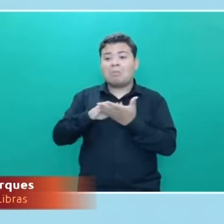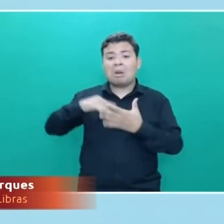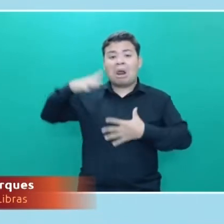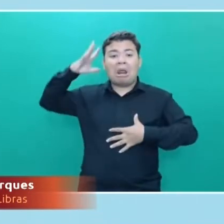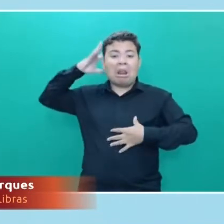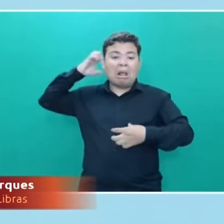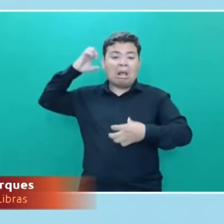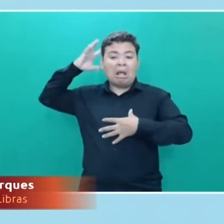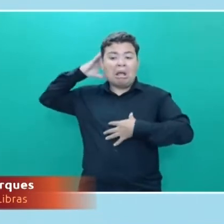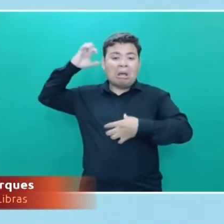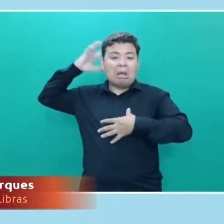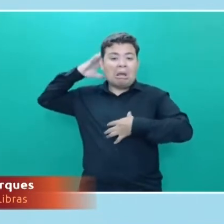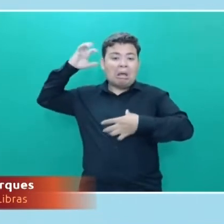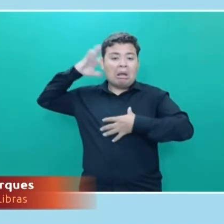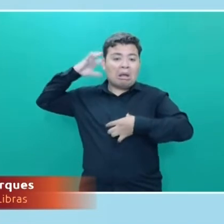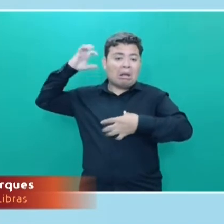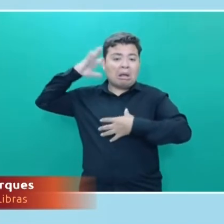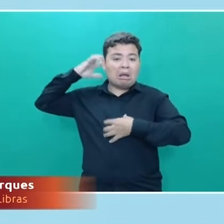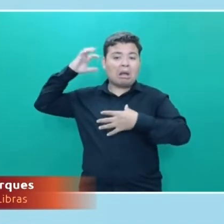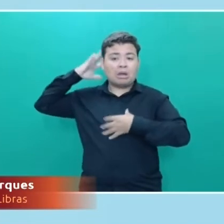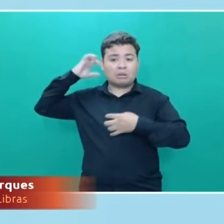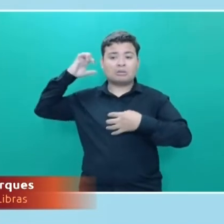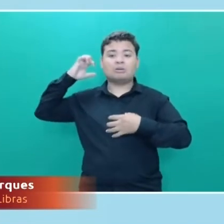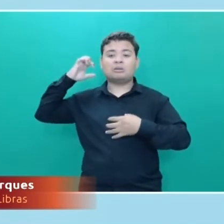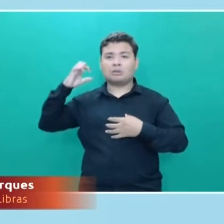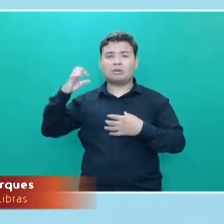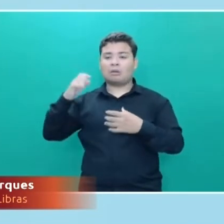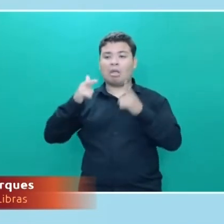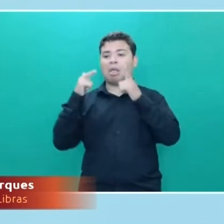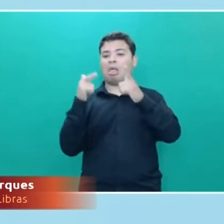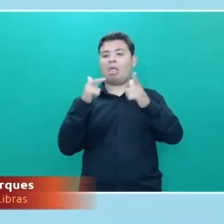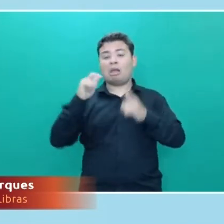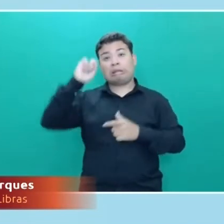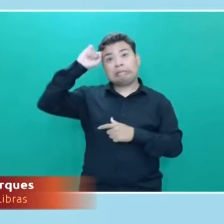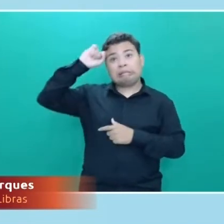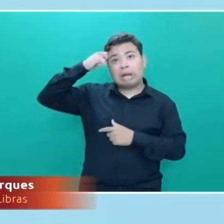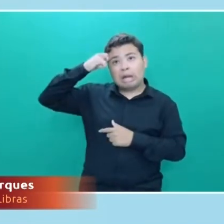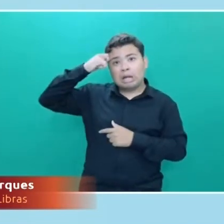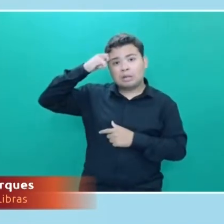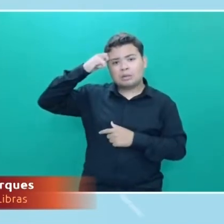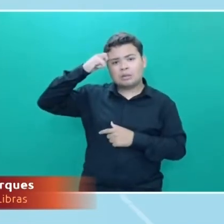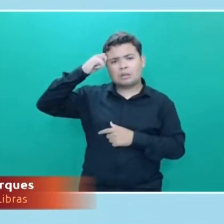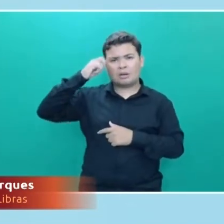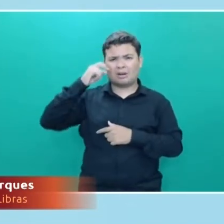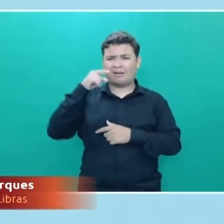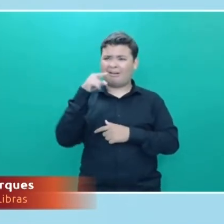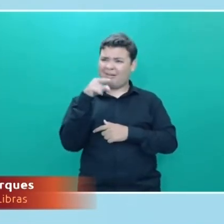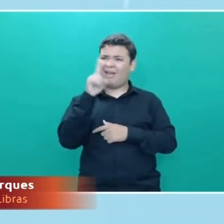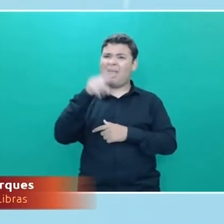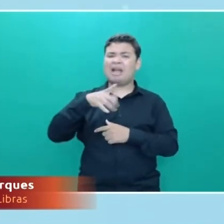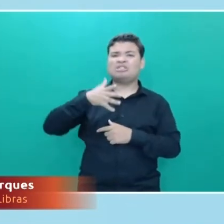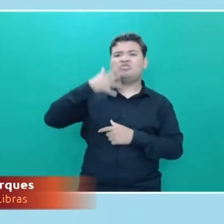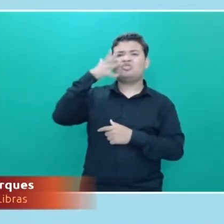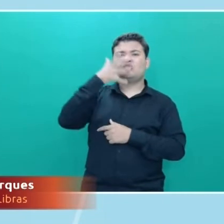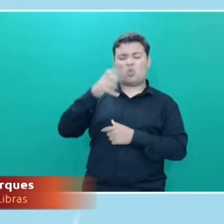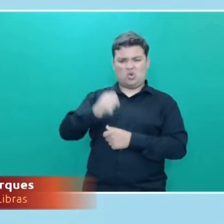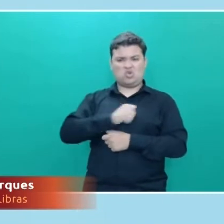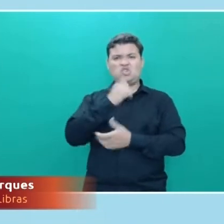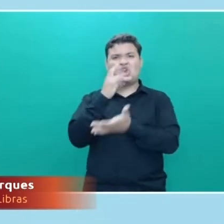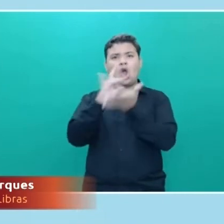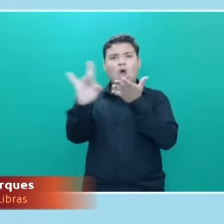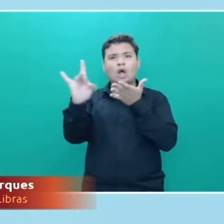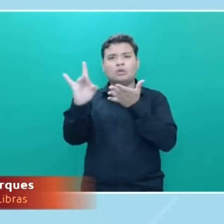fazendo alusão ali à raça negra e tudo mais. Isso é discurso de ódio, isso não é liberdade de expressão.